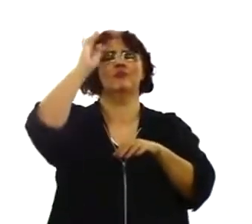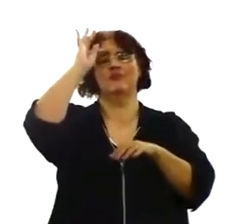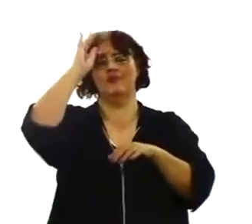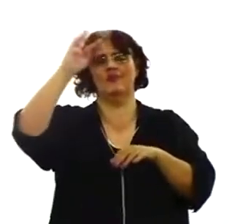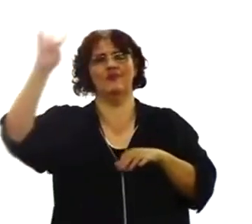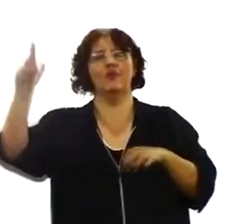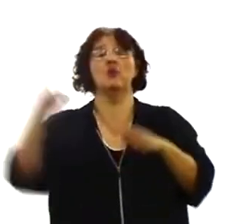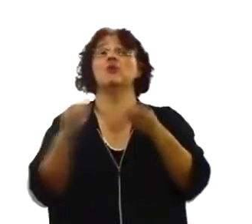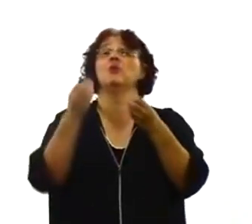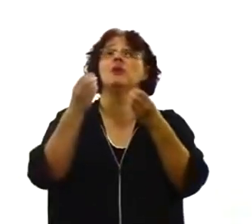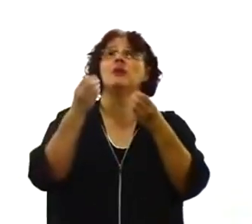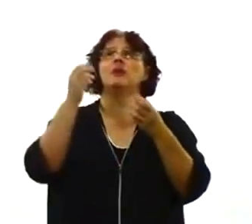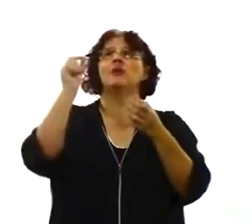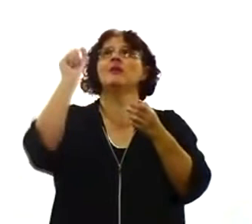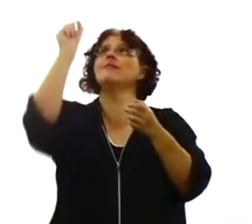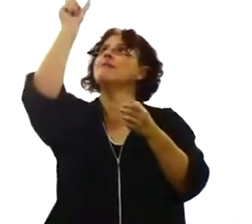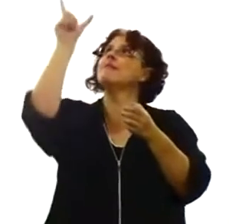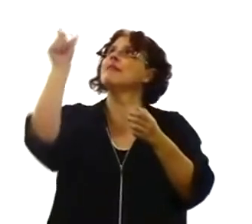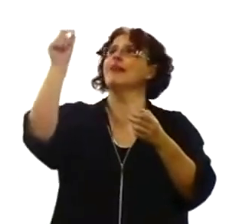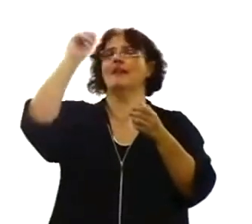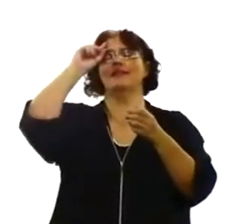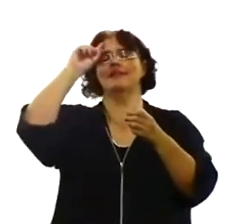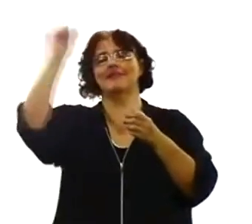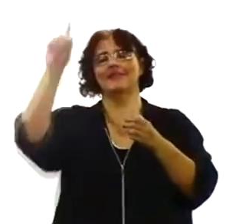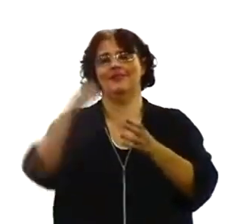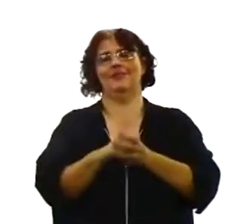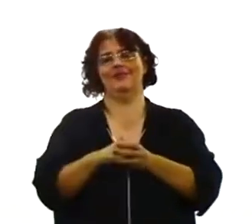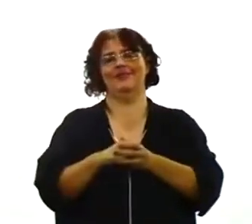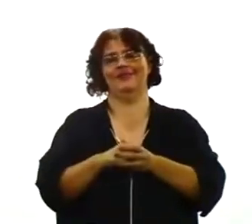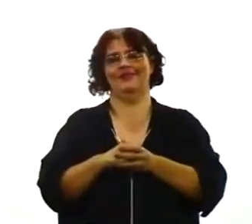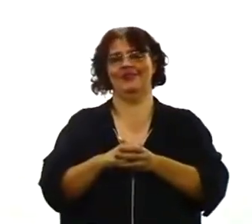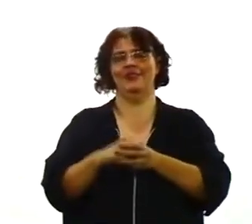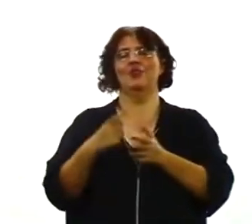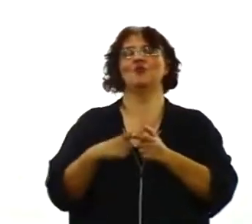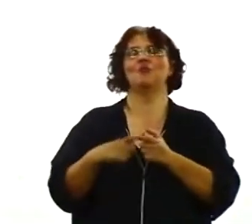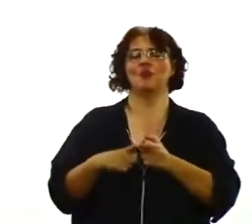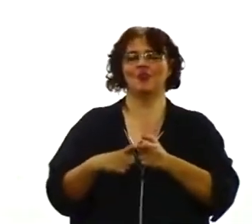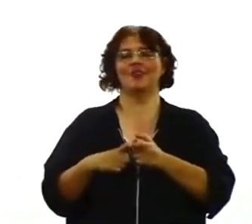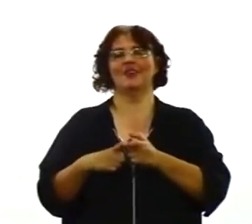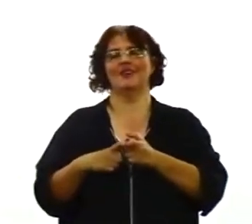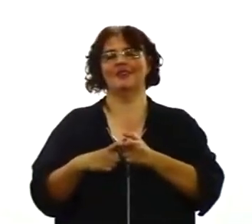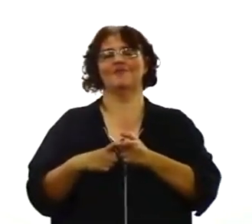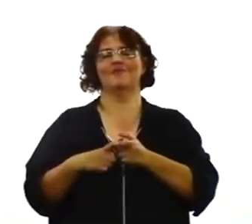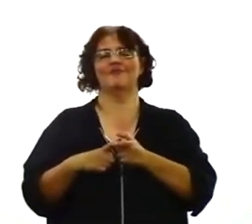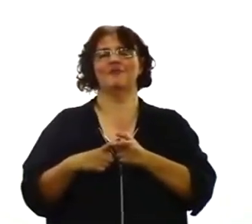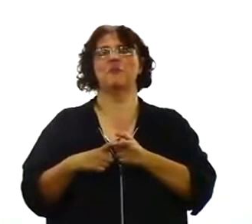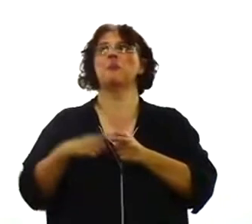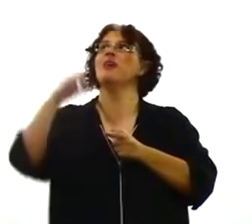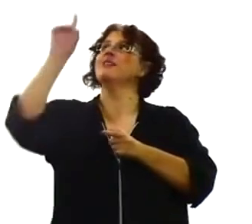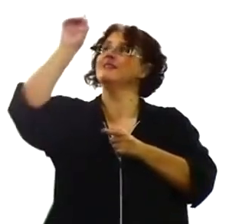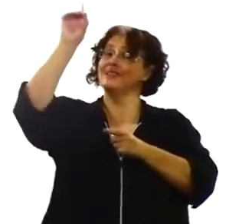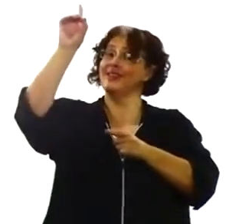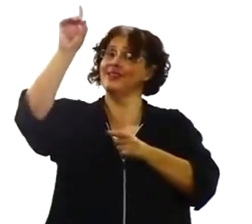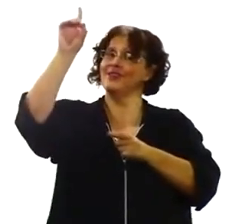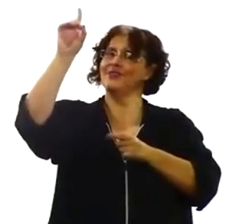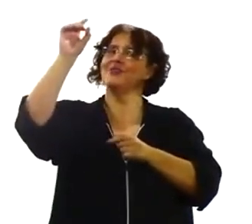Deus, quem é Deus, por que Deus fez tudo isso? Porque ele governará a partir do momento em que o filho